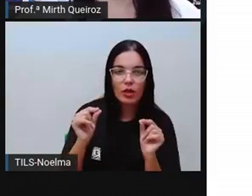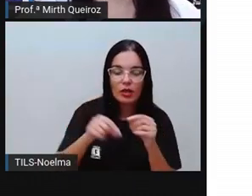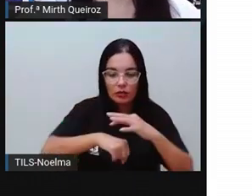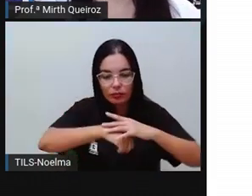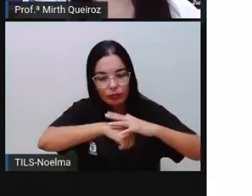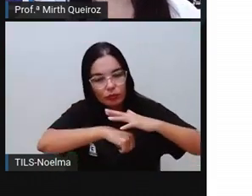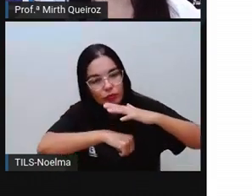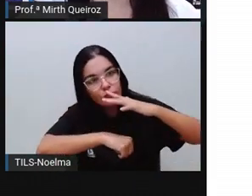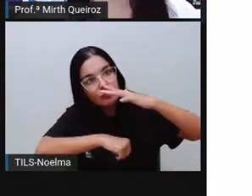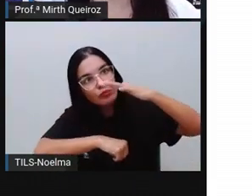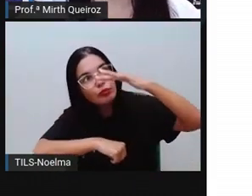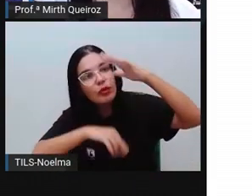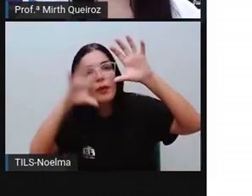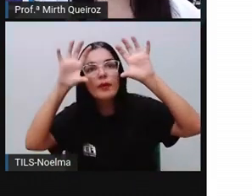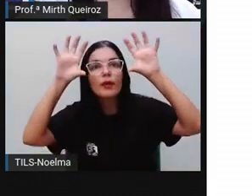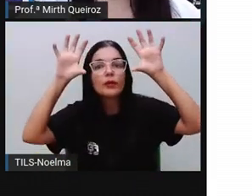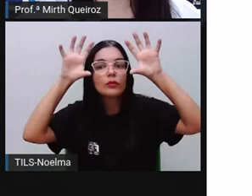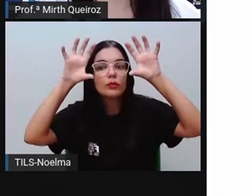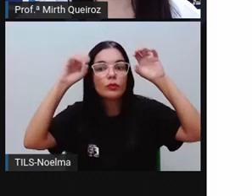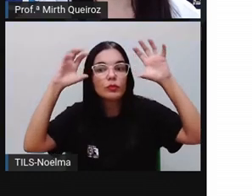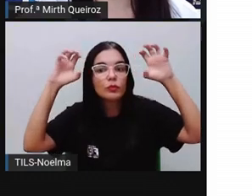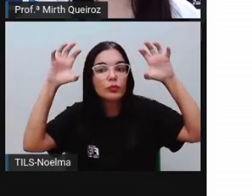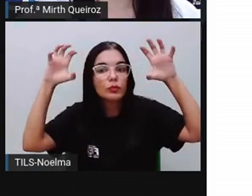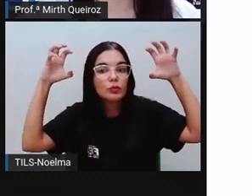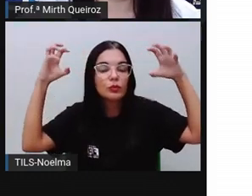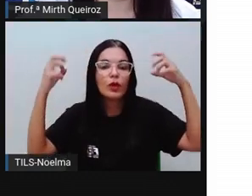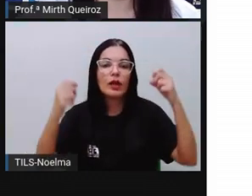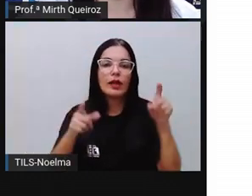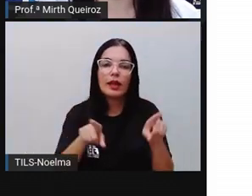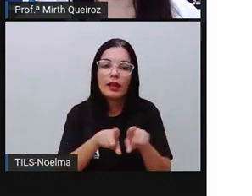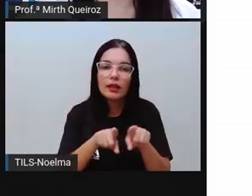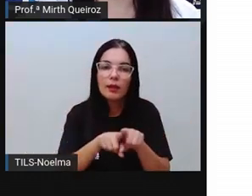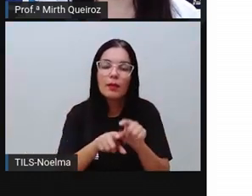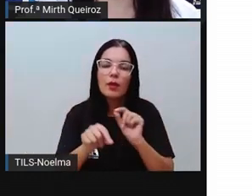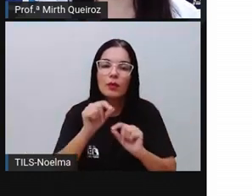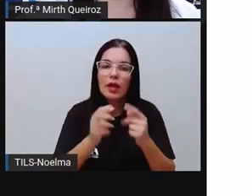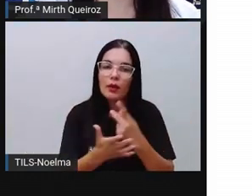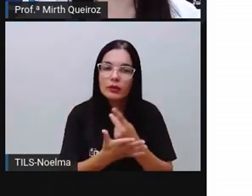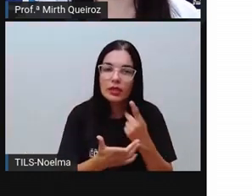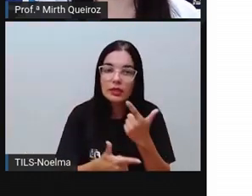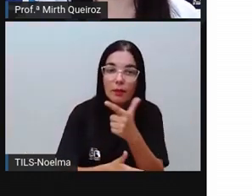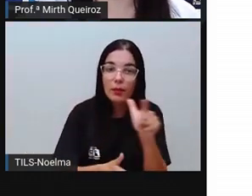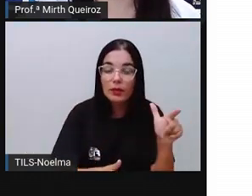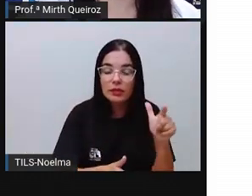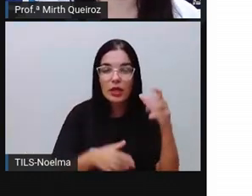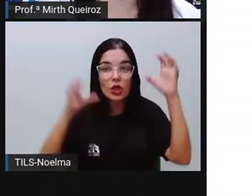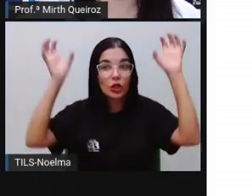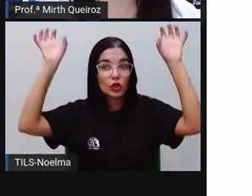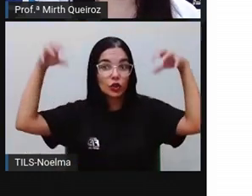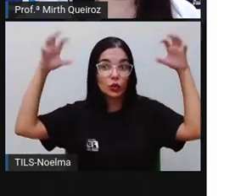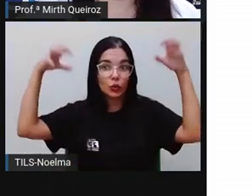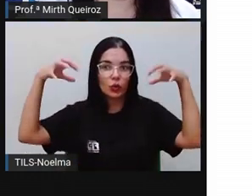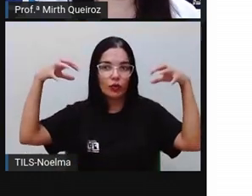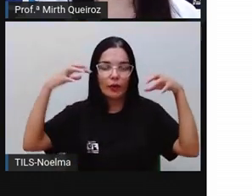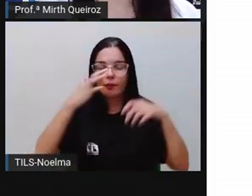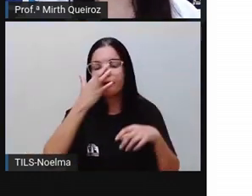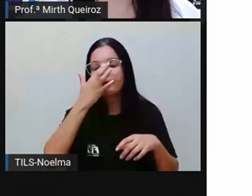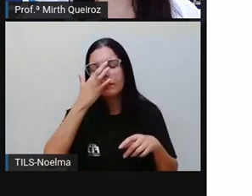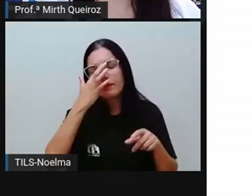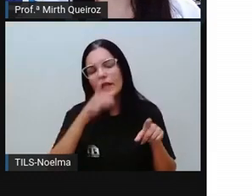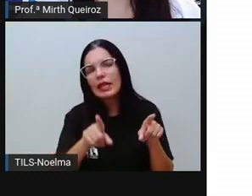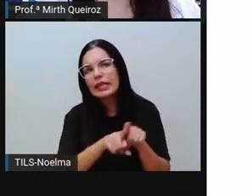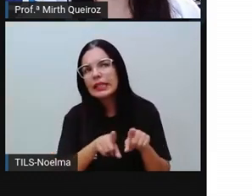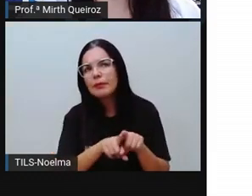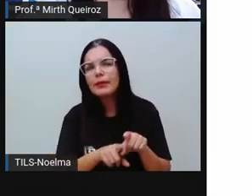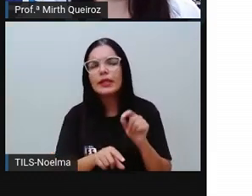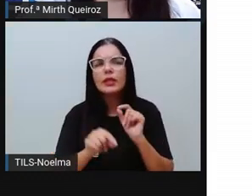que ocorra as chuvas. A gente percebe, né, essa questão da umidade a partir